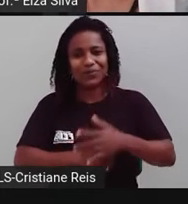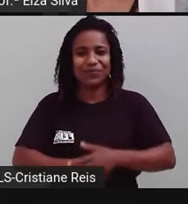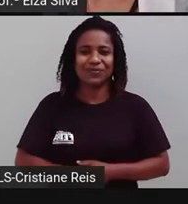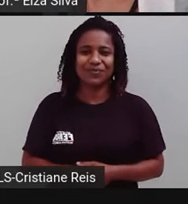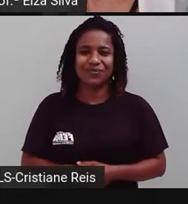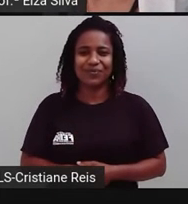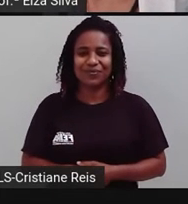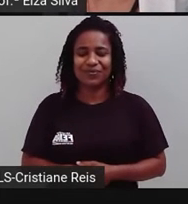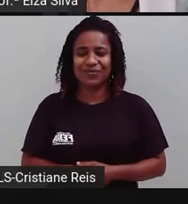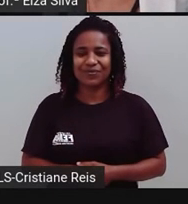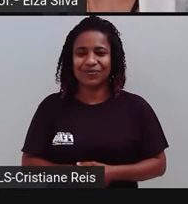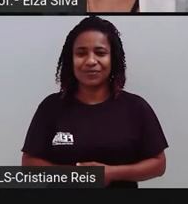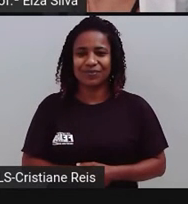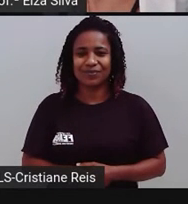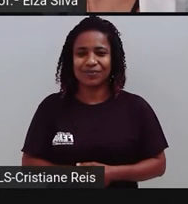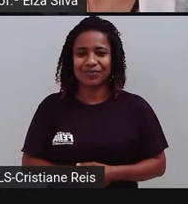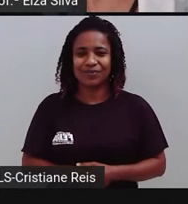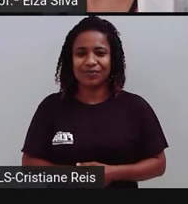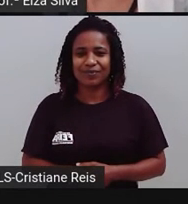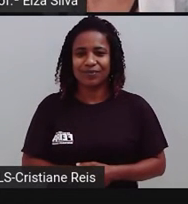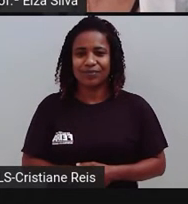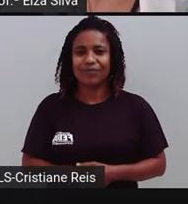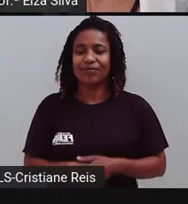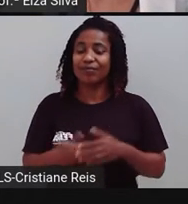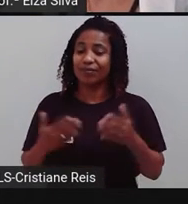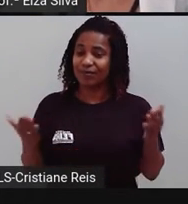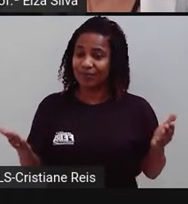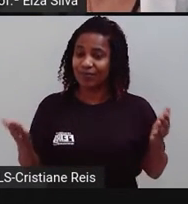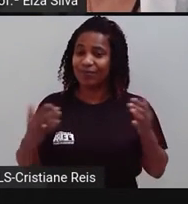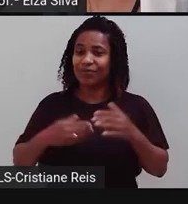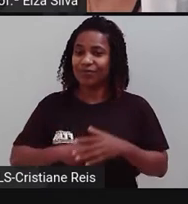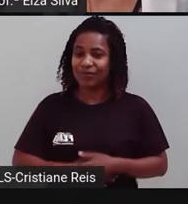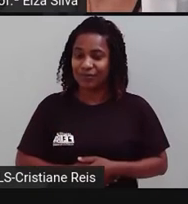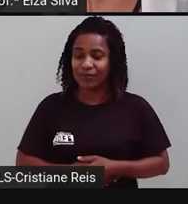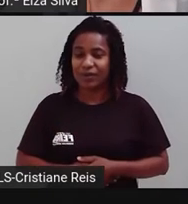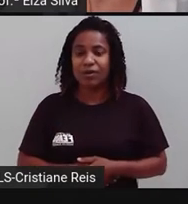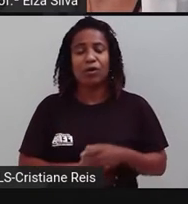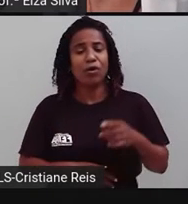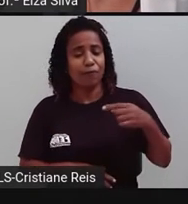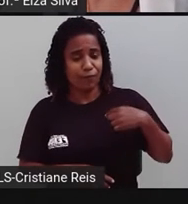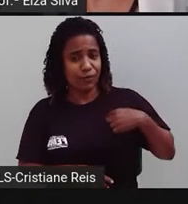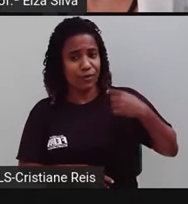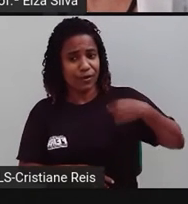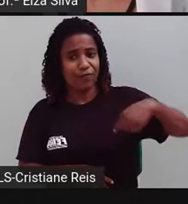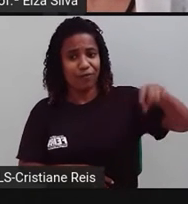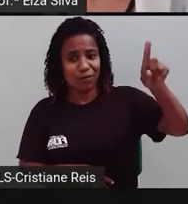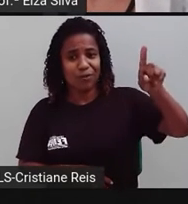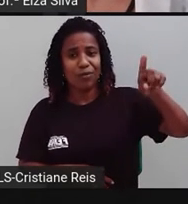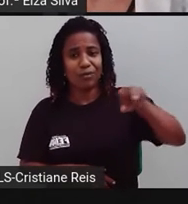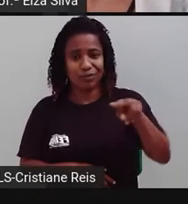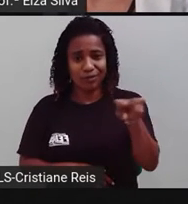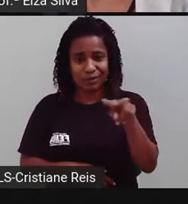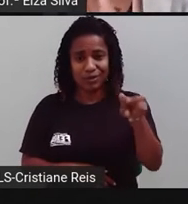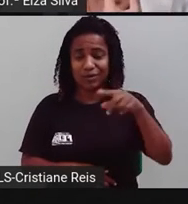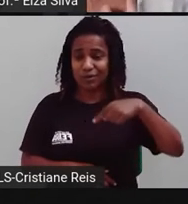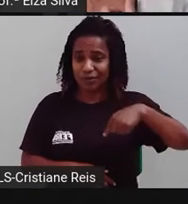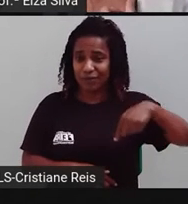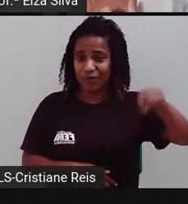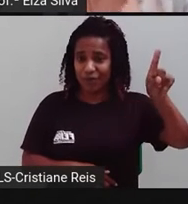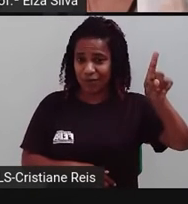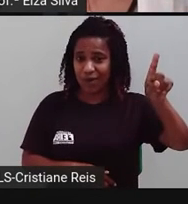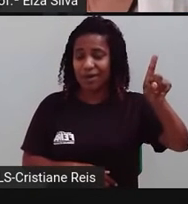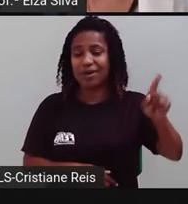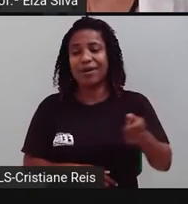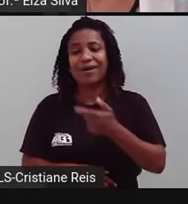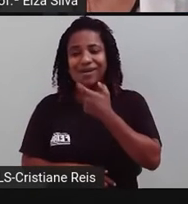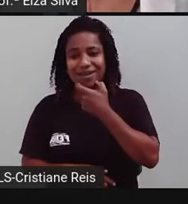When you were in London? Então, quando vocês foram em Londres? We were in London last year.